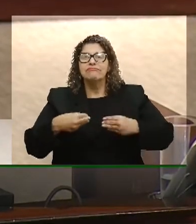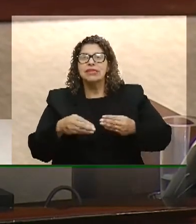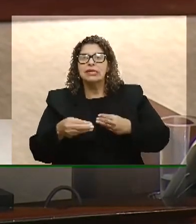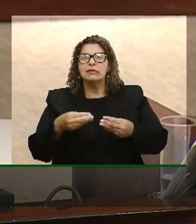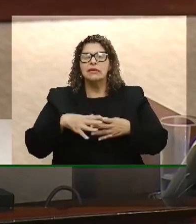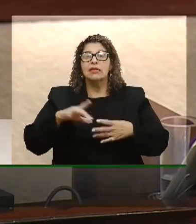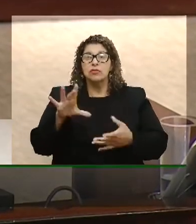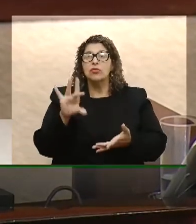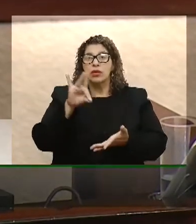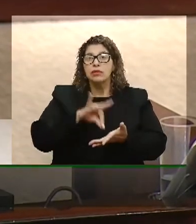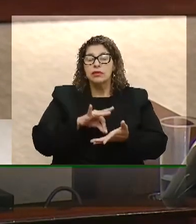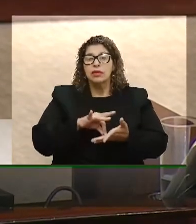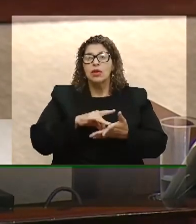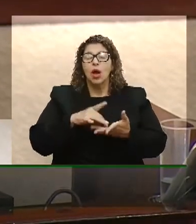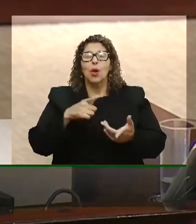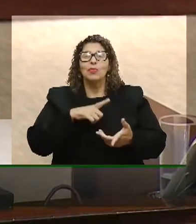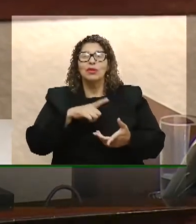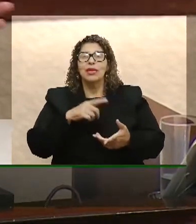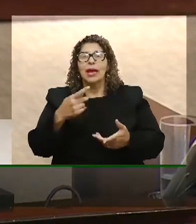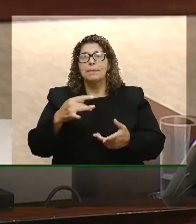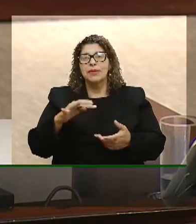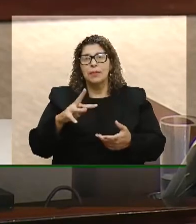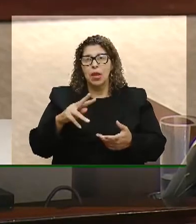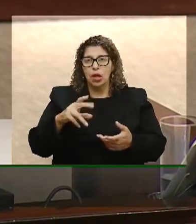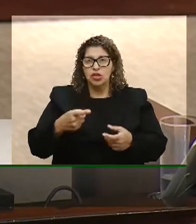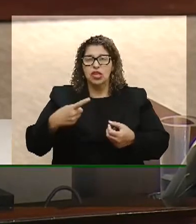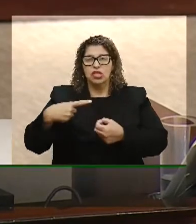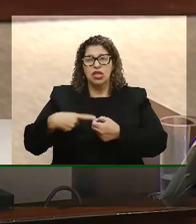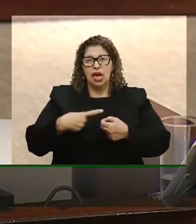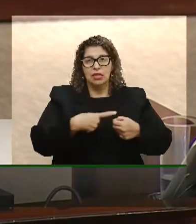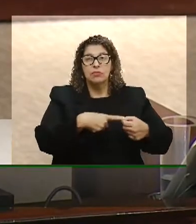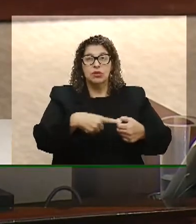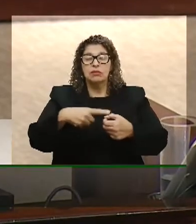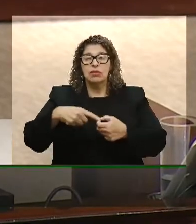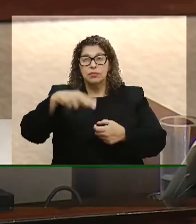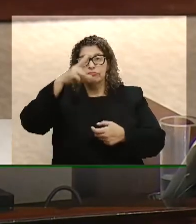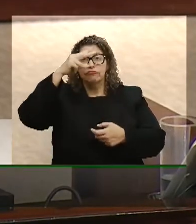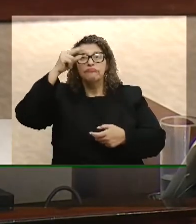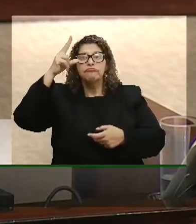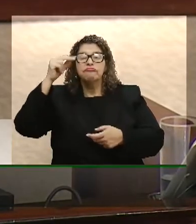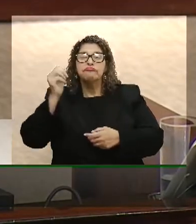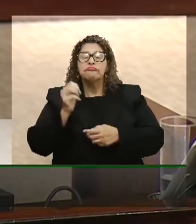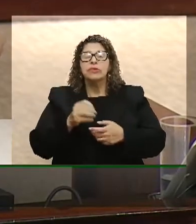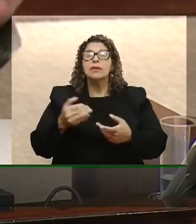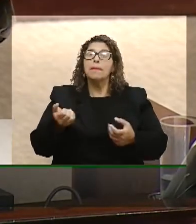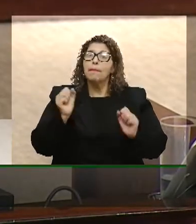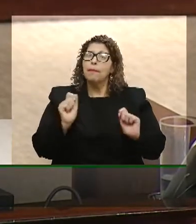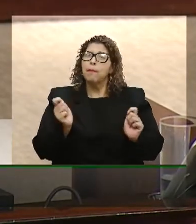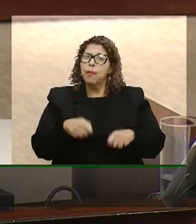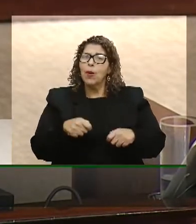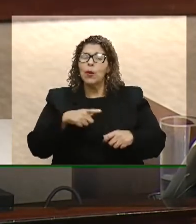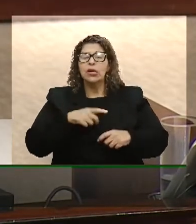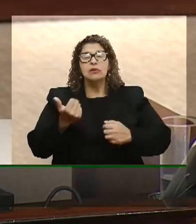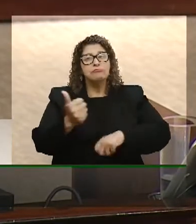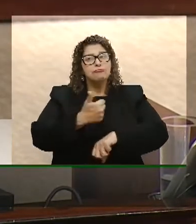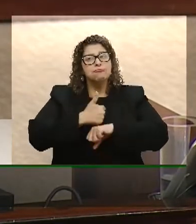conforme a realidade epidemiológica de cada município, de cada região do país, podem agregar mais profissionais para ter uma equipe